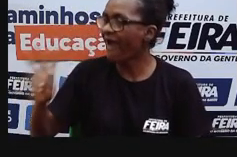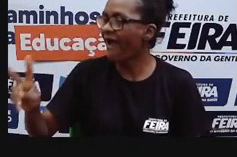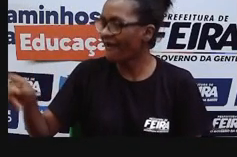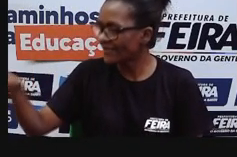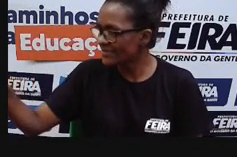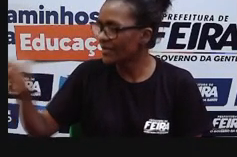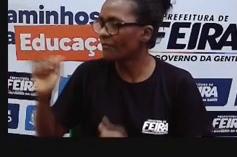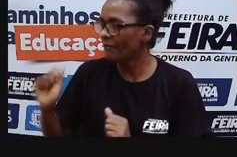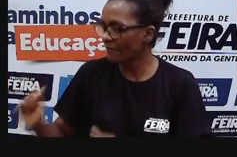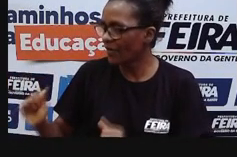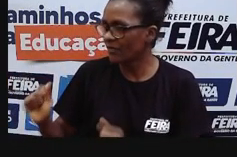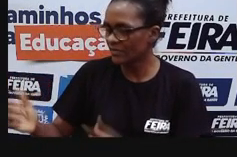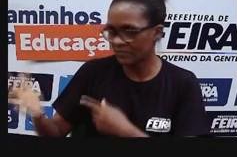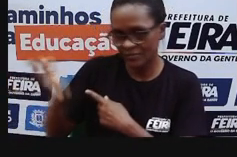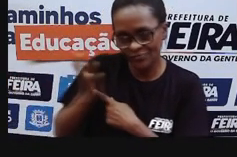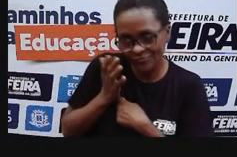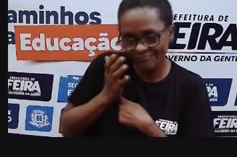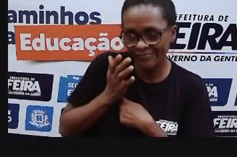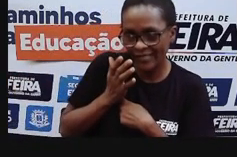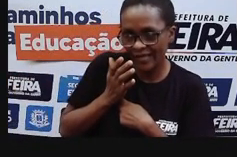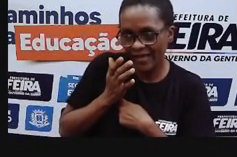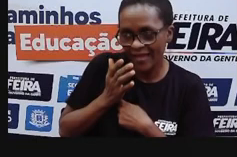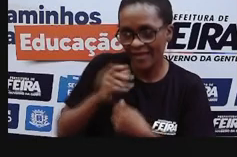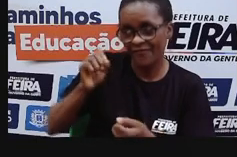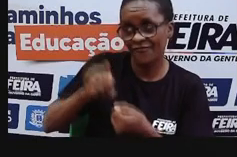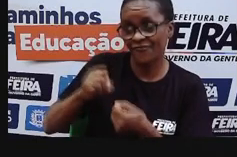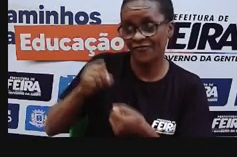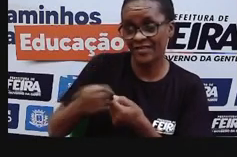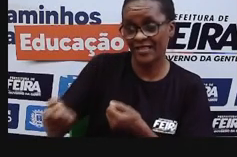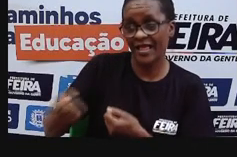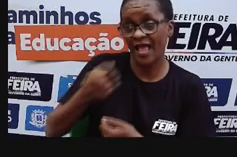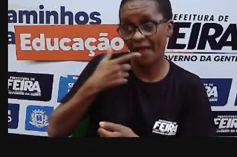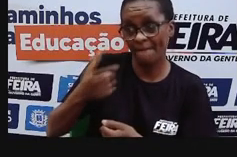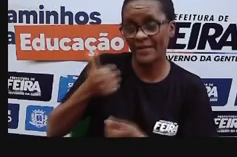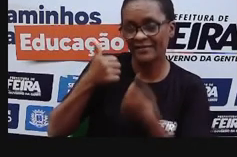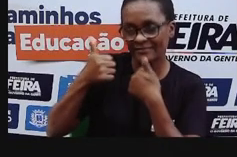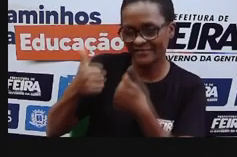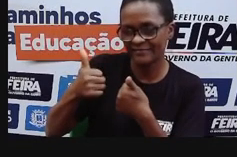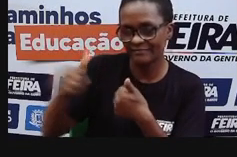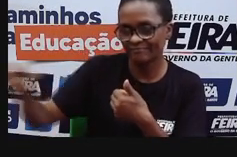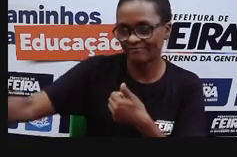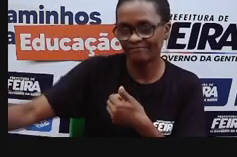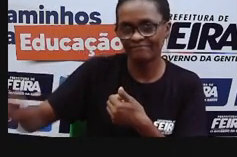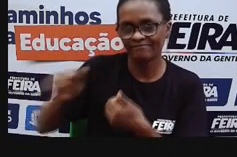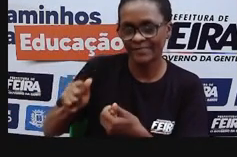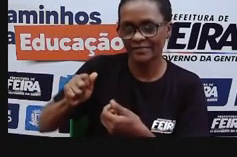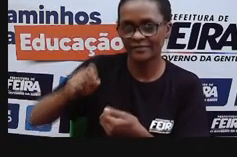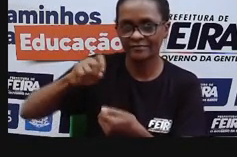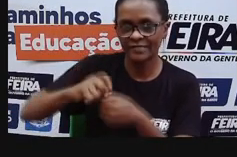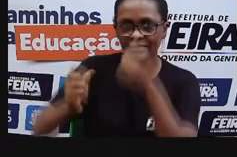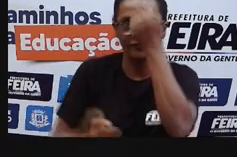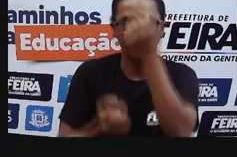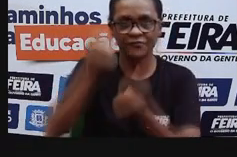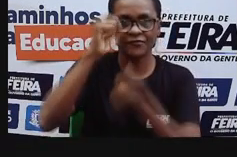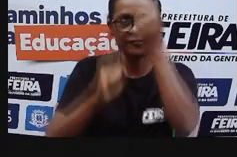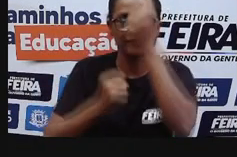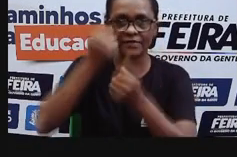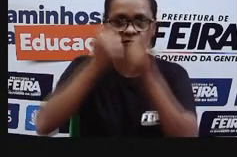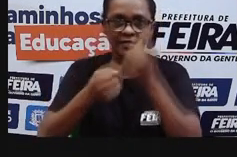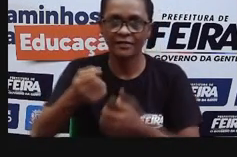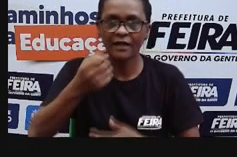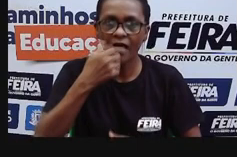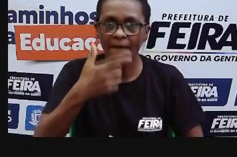Quando a gente não tem essas bactérias, esses fungos, que são benéficos, nesse caso, para